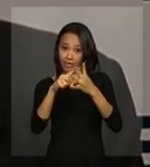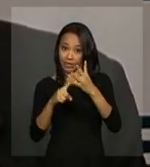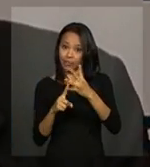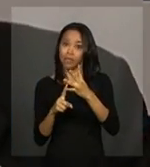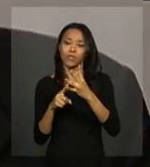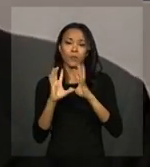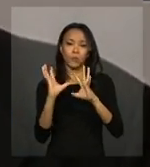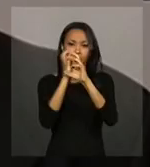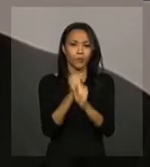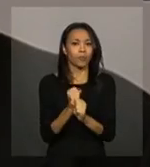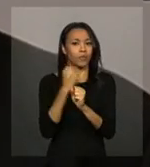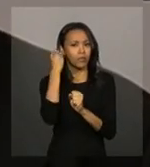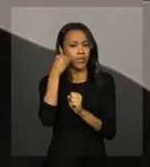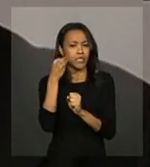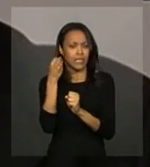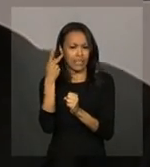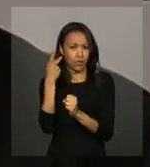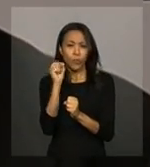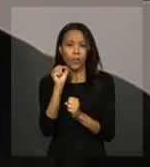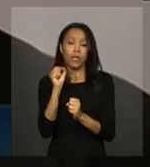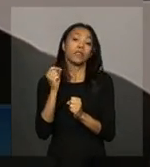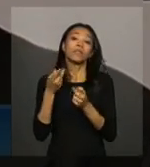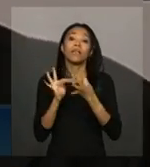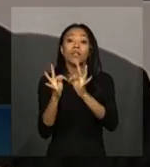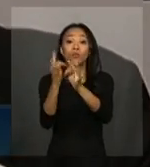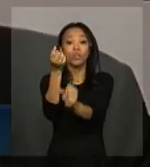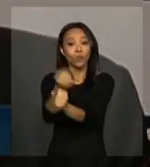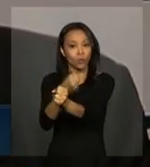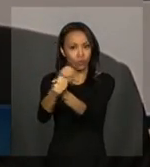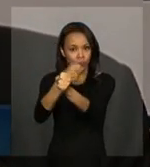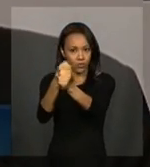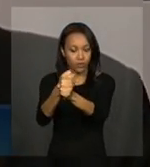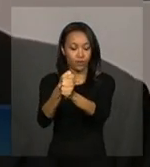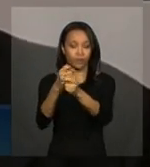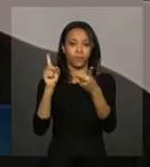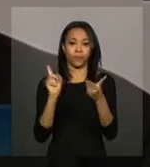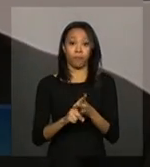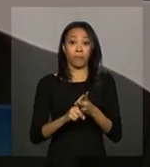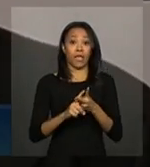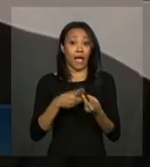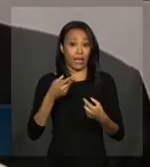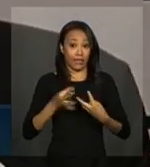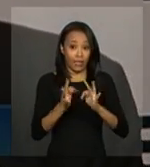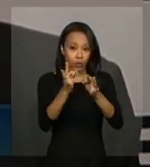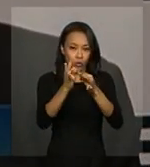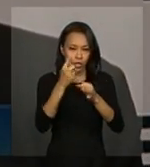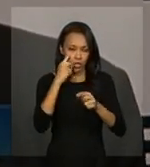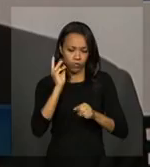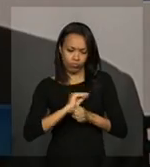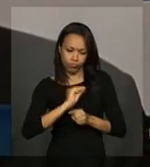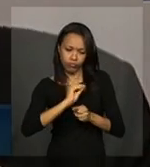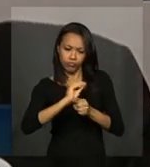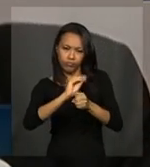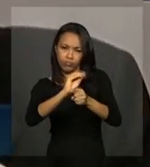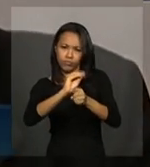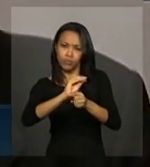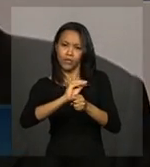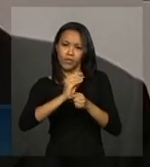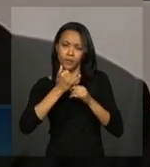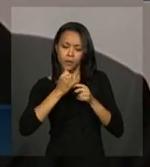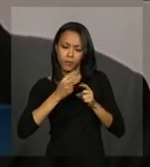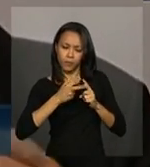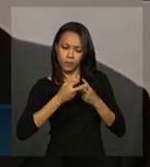A tecnologia que tem de construção, a tecnologia que tem de operação, a tecnologia que tem de